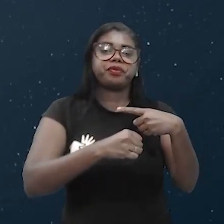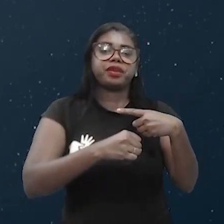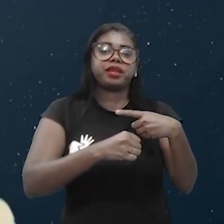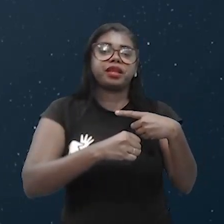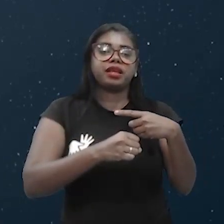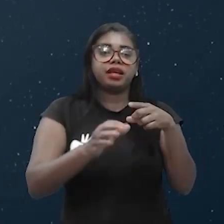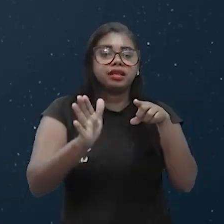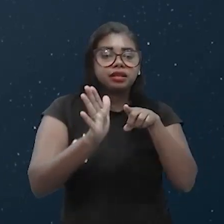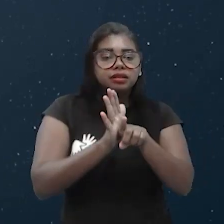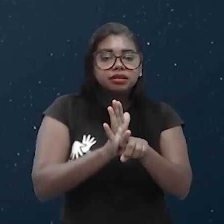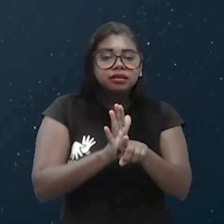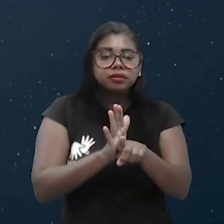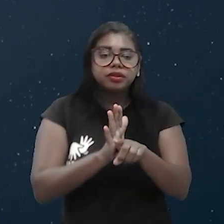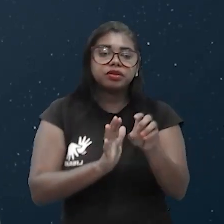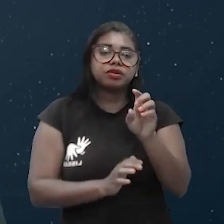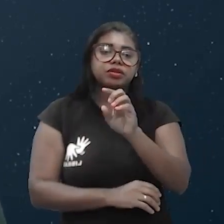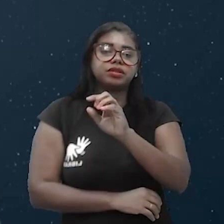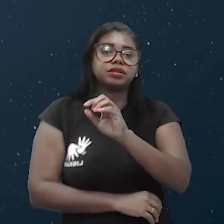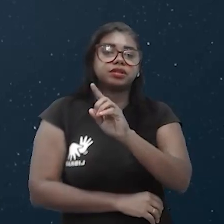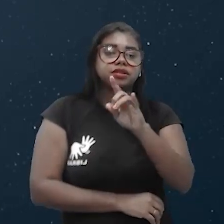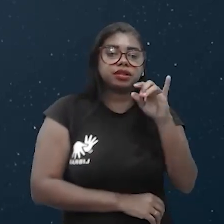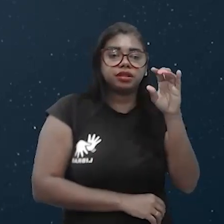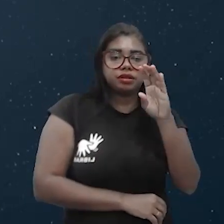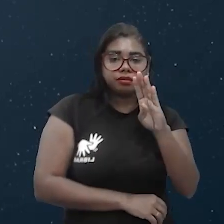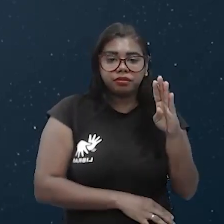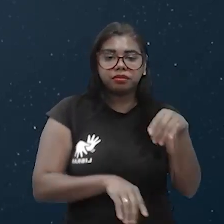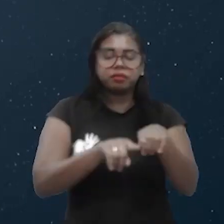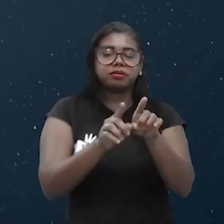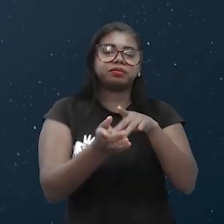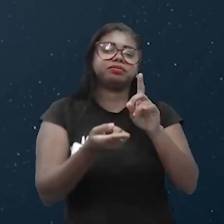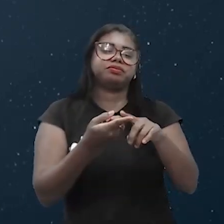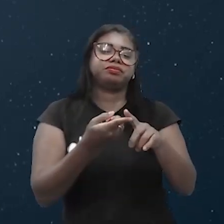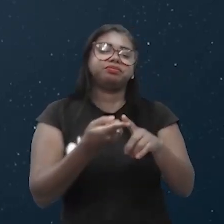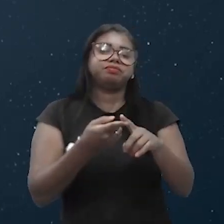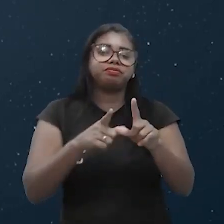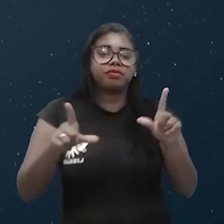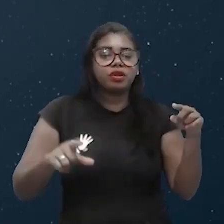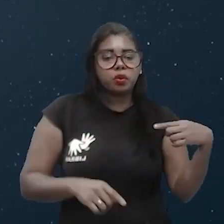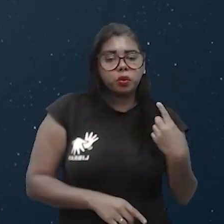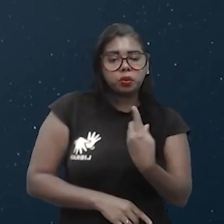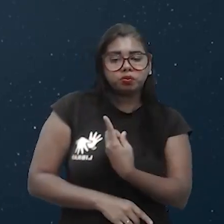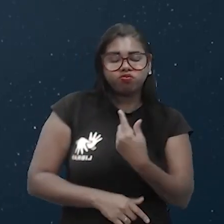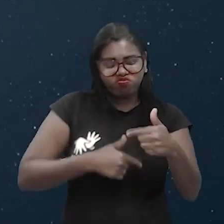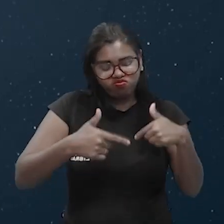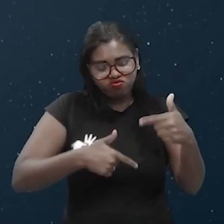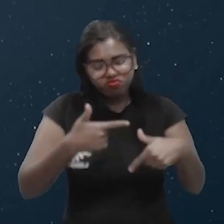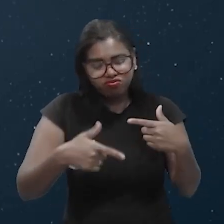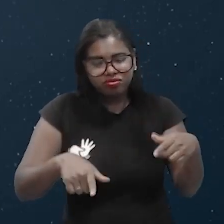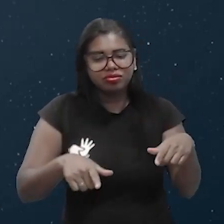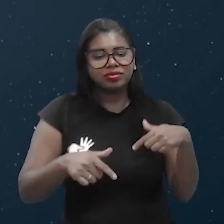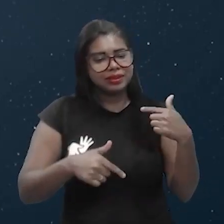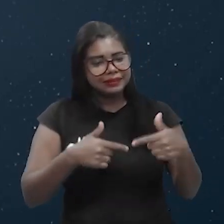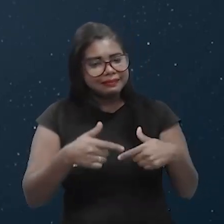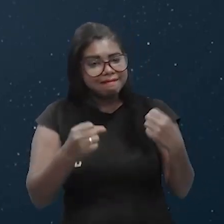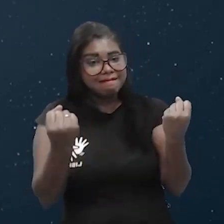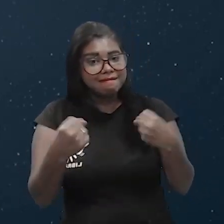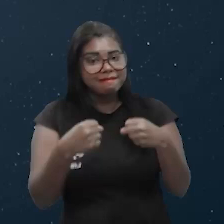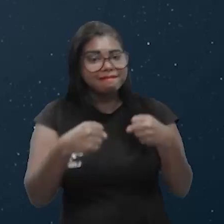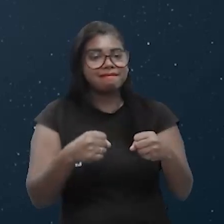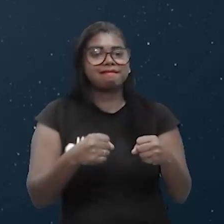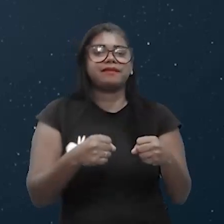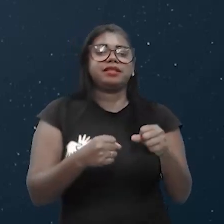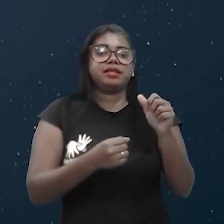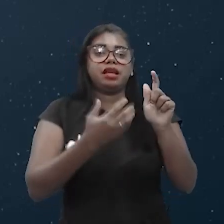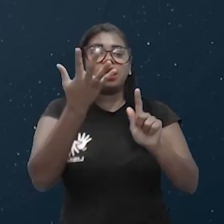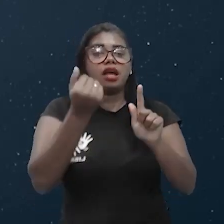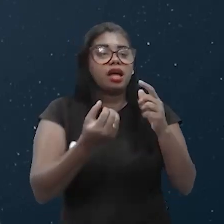adiabático, o calor é zero. Mas, quando a gente passa para o trabalho, o trabalho, ele tem que ser feito pelo gás. E como é que